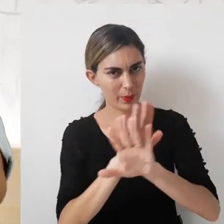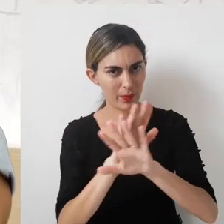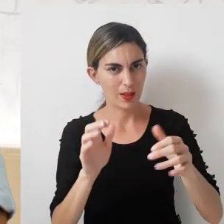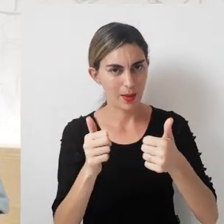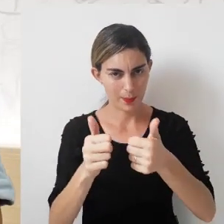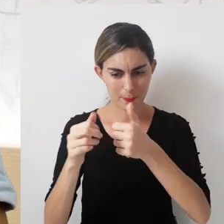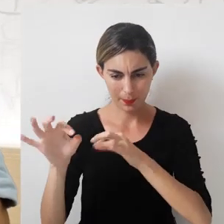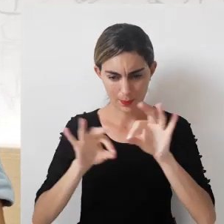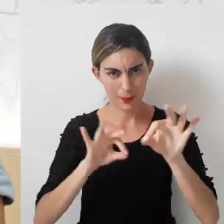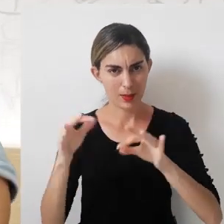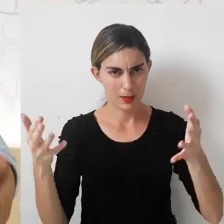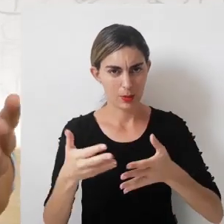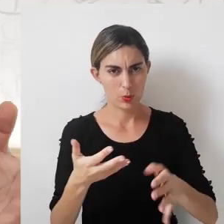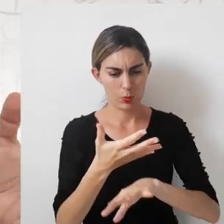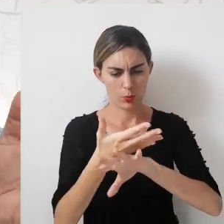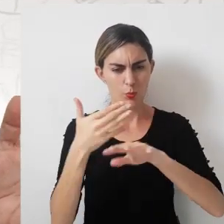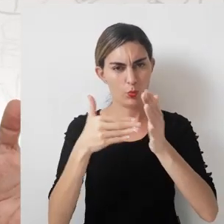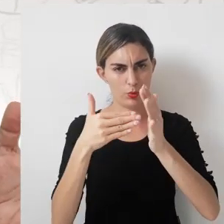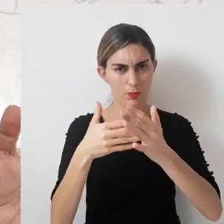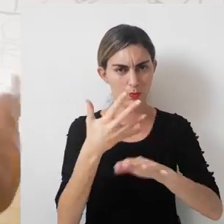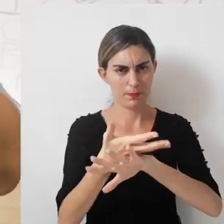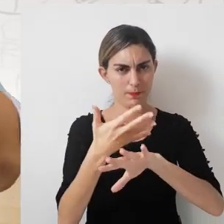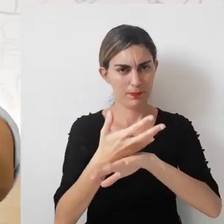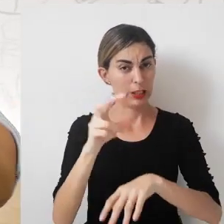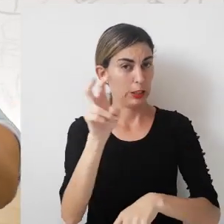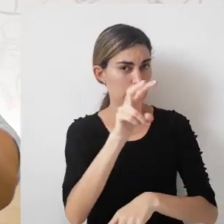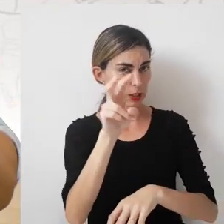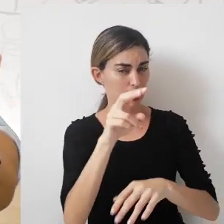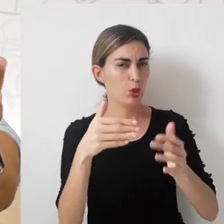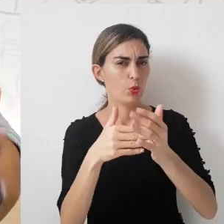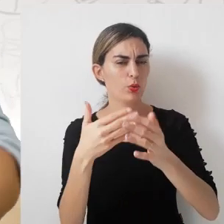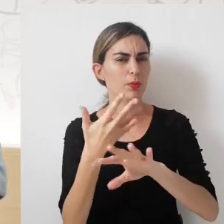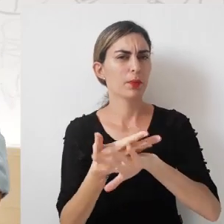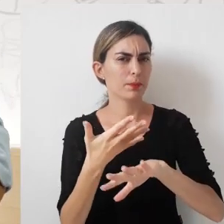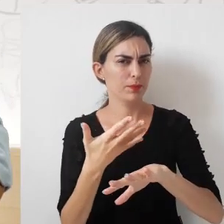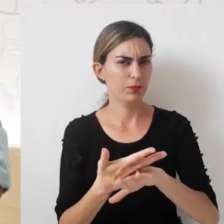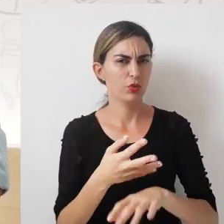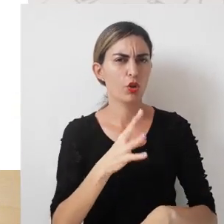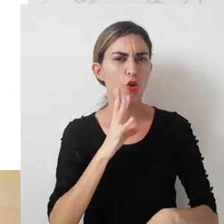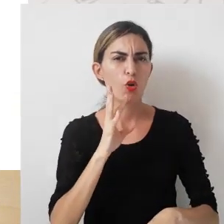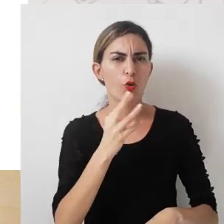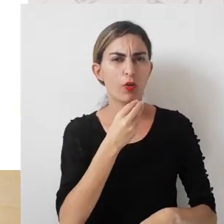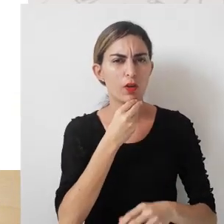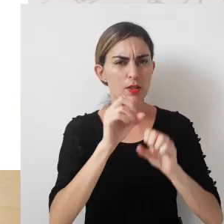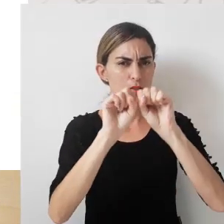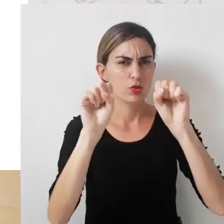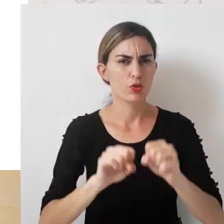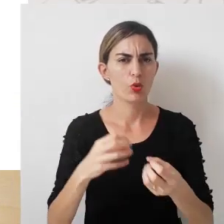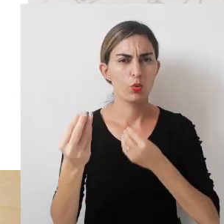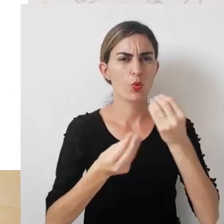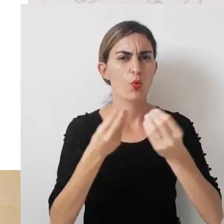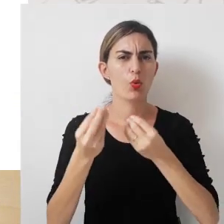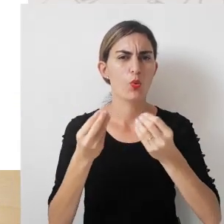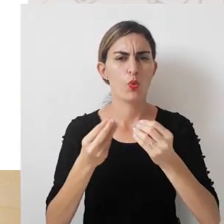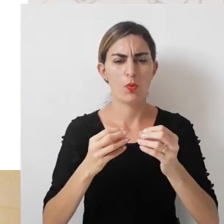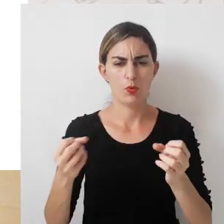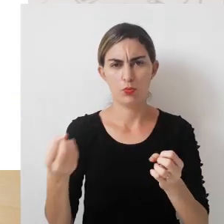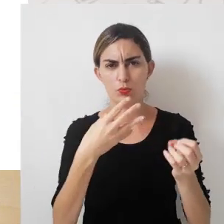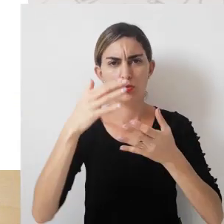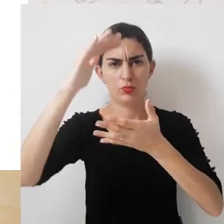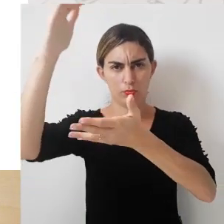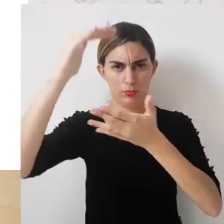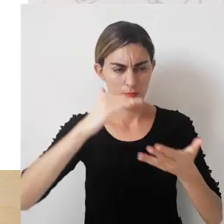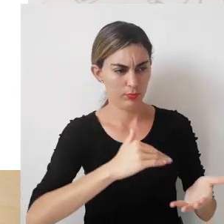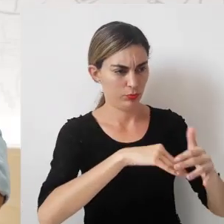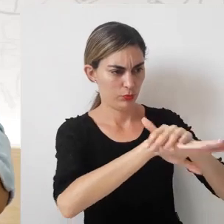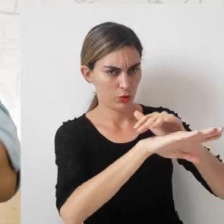Olá, preparado agora para a nossa última competência, quinta e última competência, que é conhecer uma sistemática de compras e atualização de